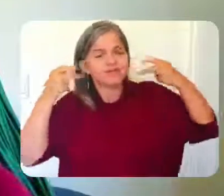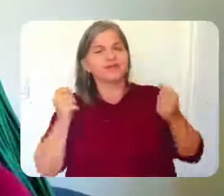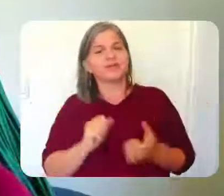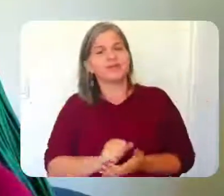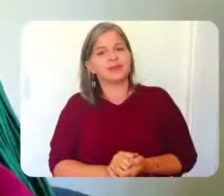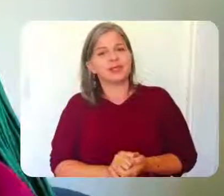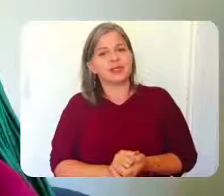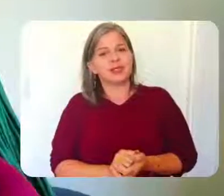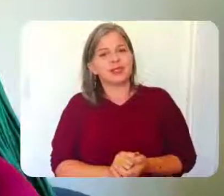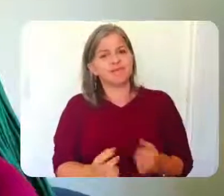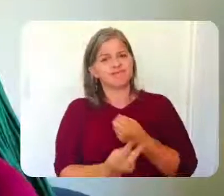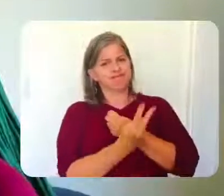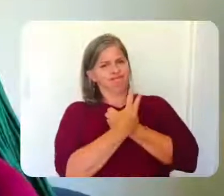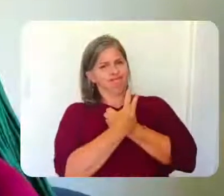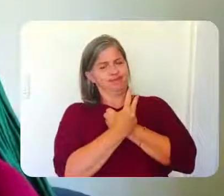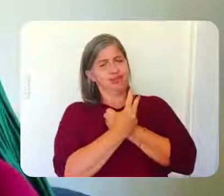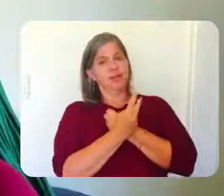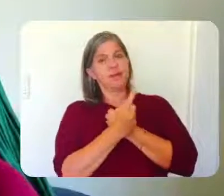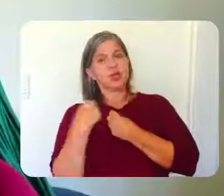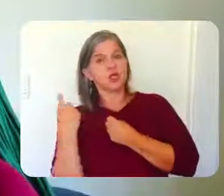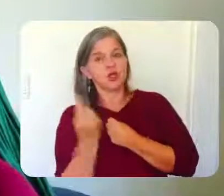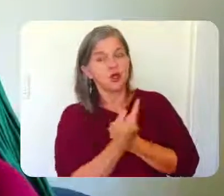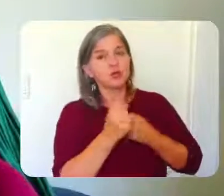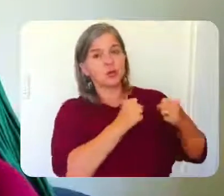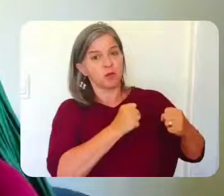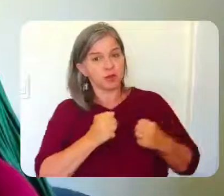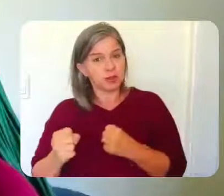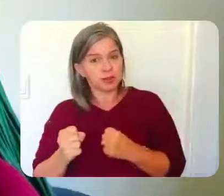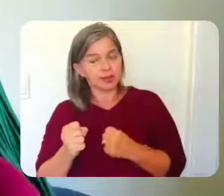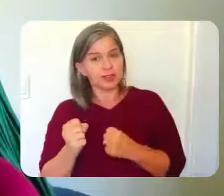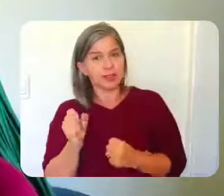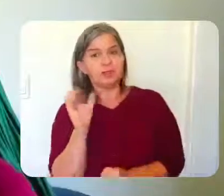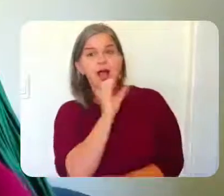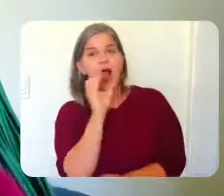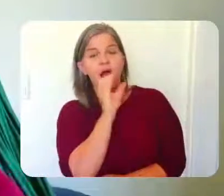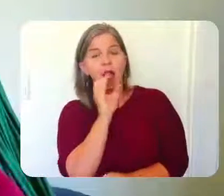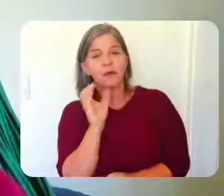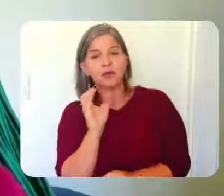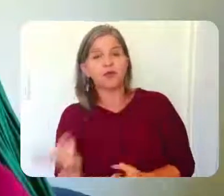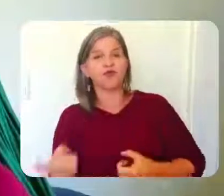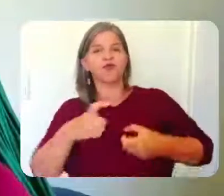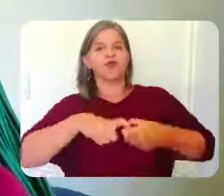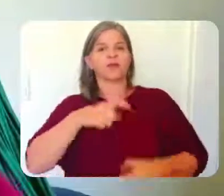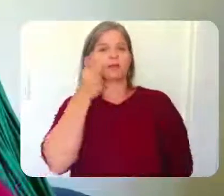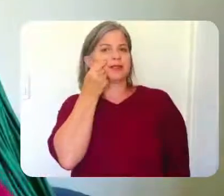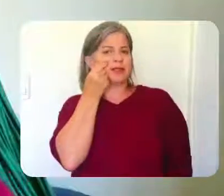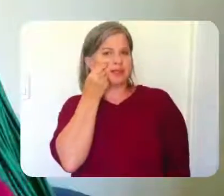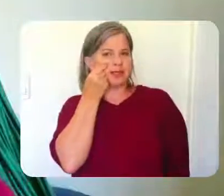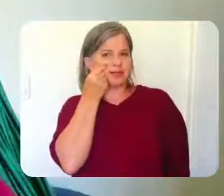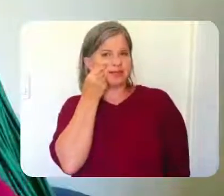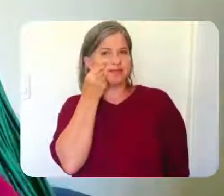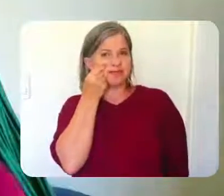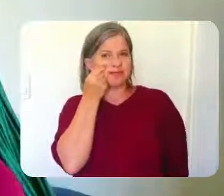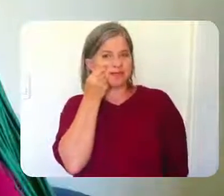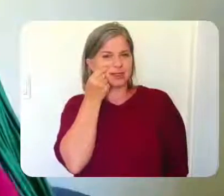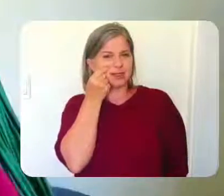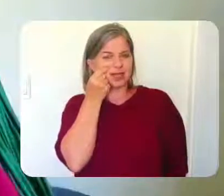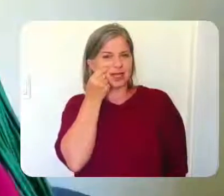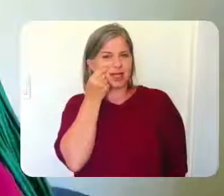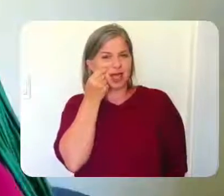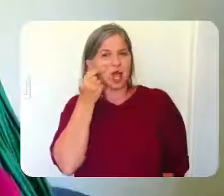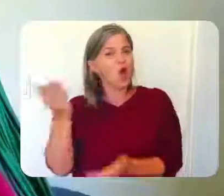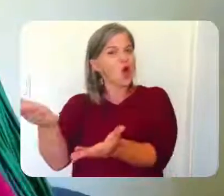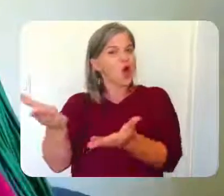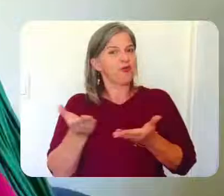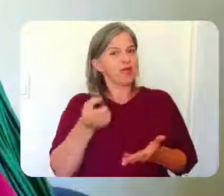máscaras e se protejam, para que a gente possa brevemente retornar à nossa presencialidade. E como um